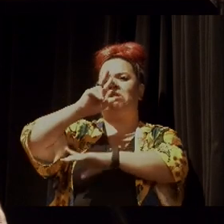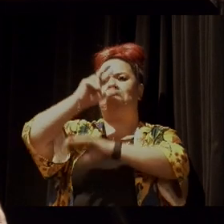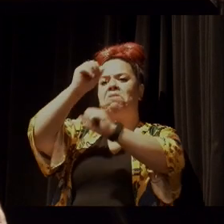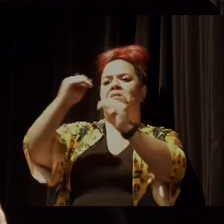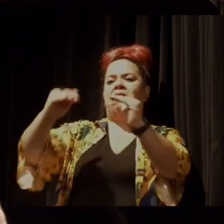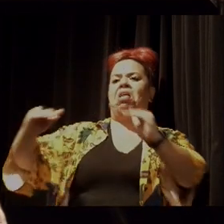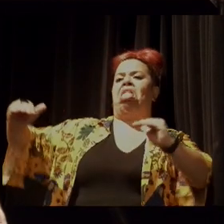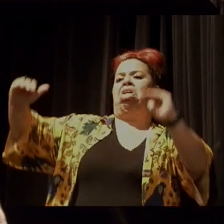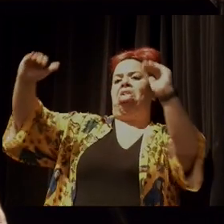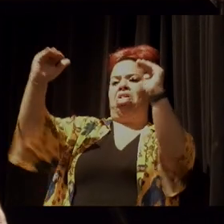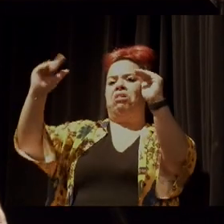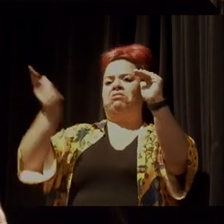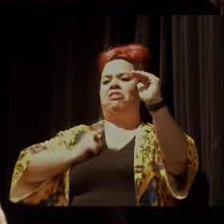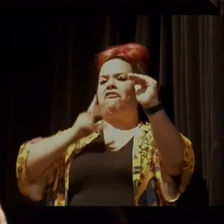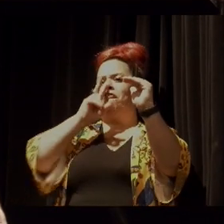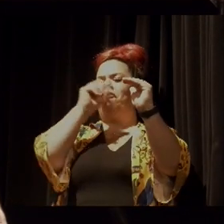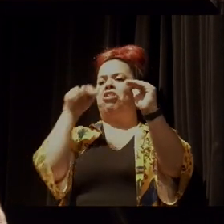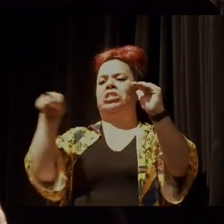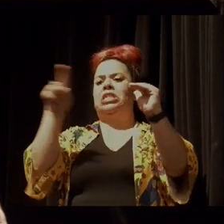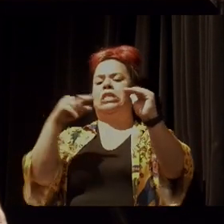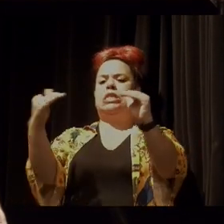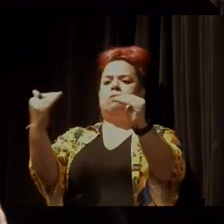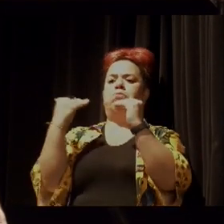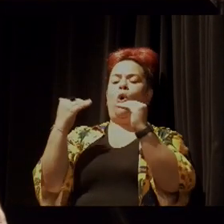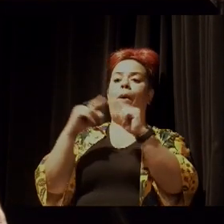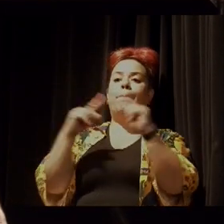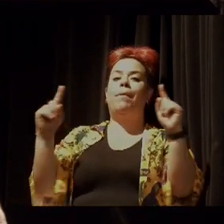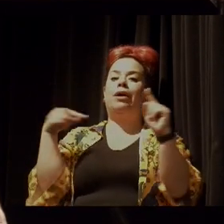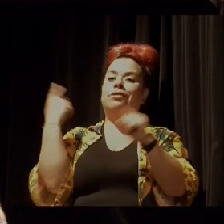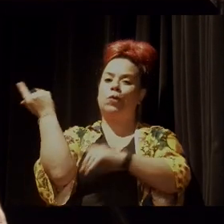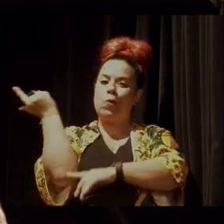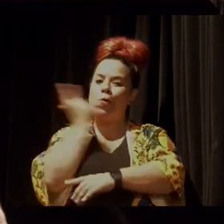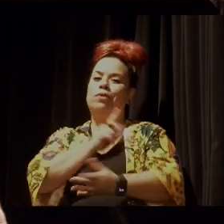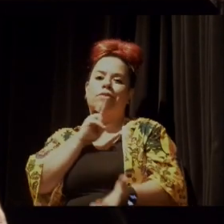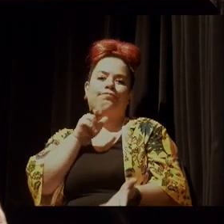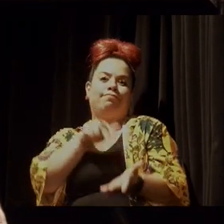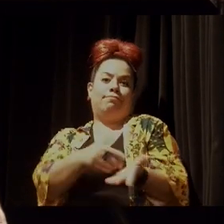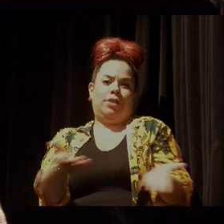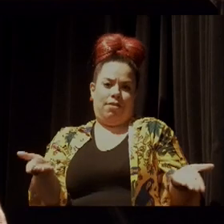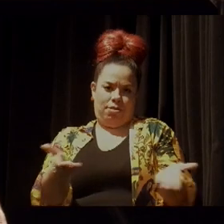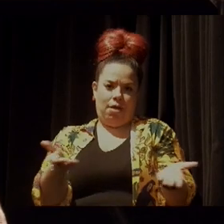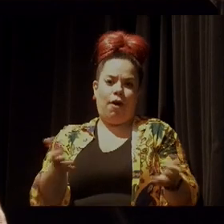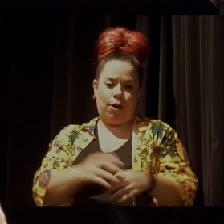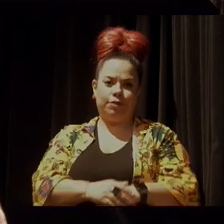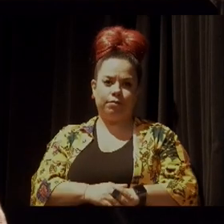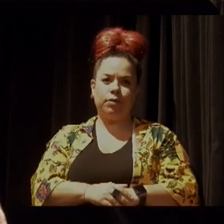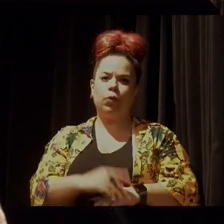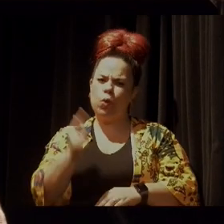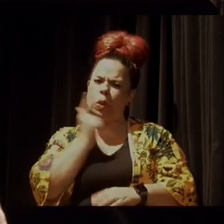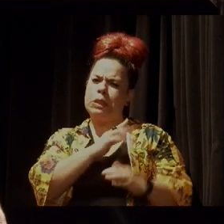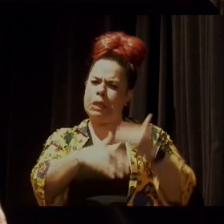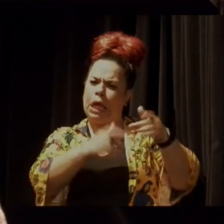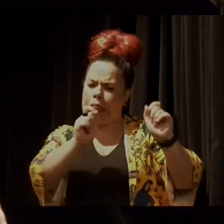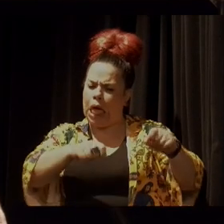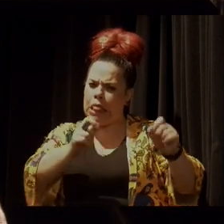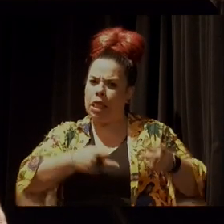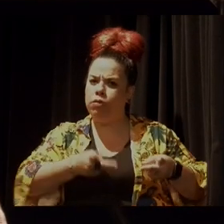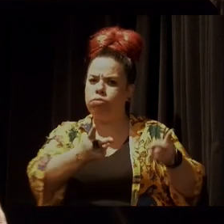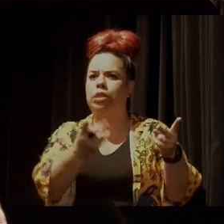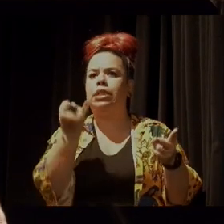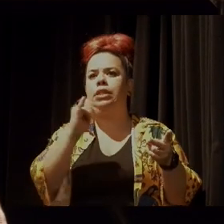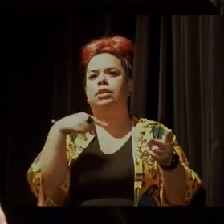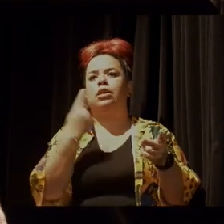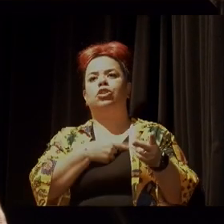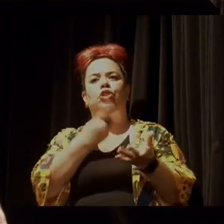é muito poderoso, que é muito forte, mas a gente conseguiu chegar até aqui, a gente consegue avançar mais se a gente